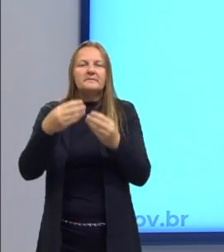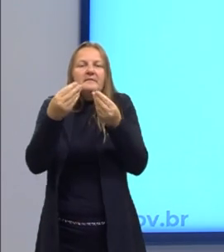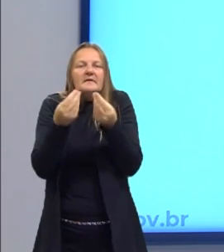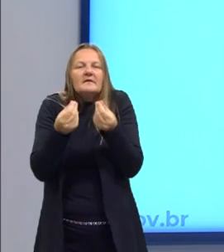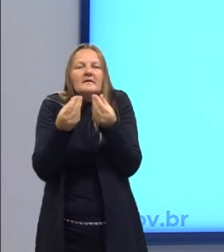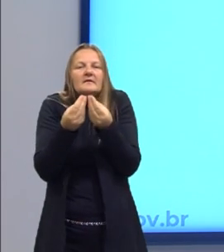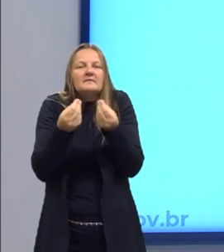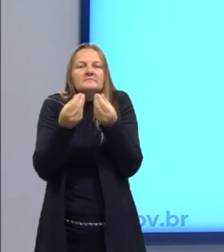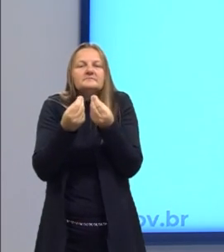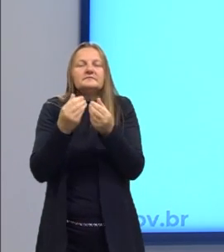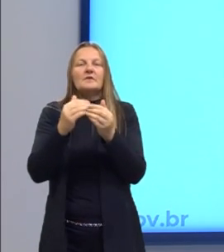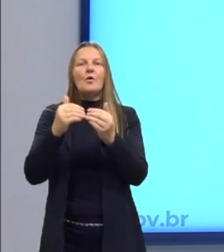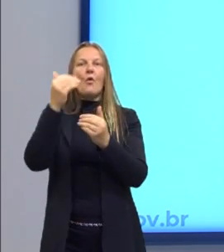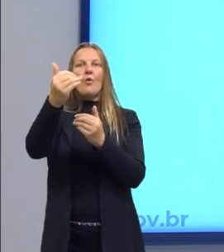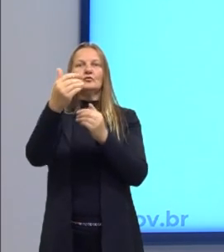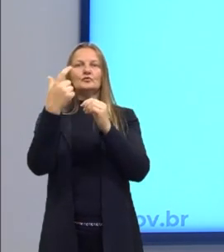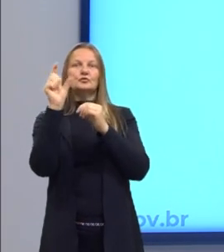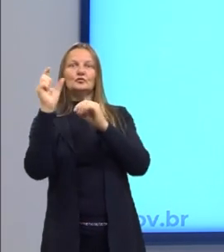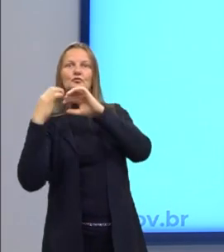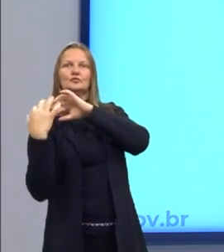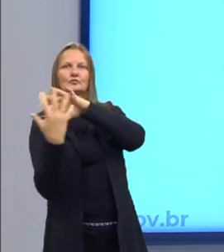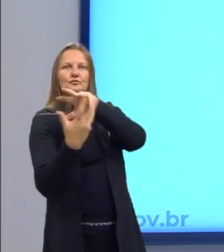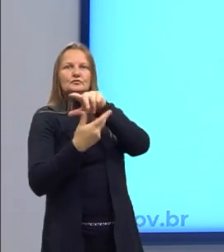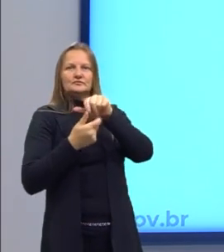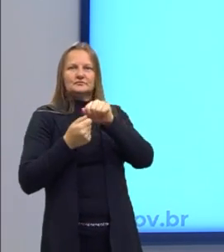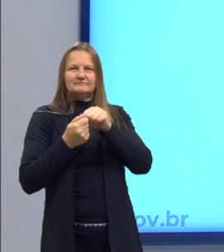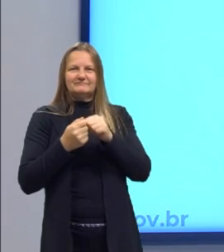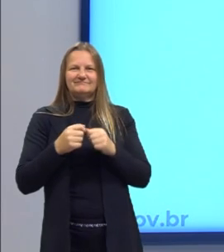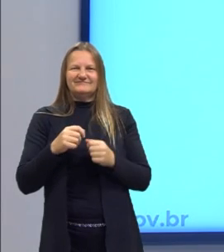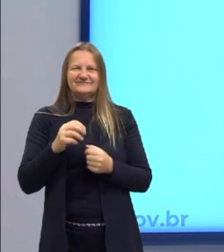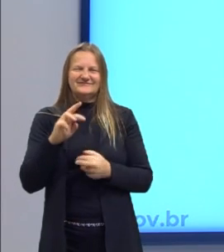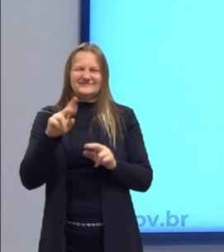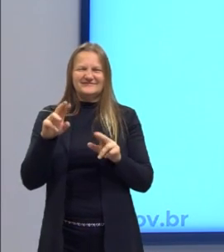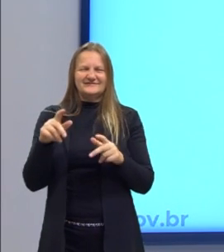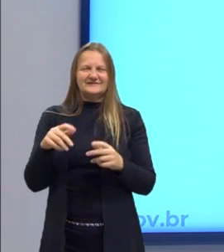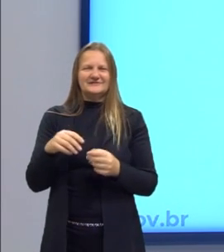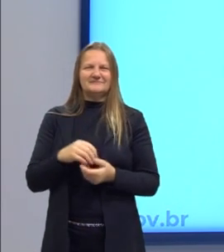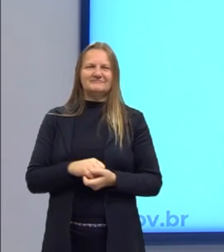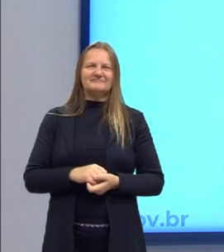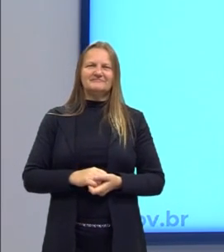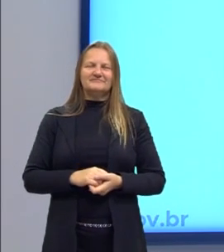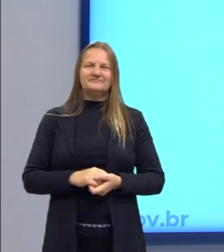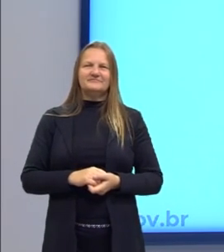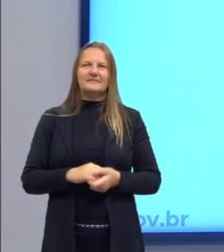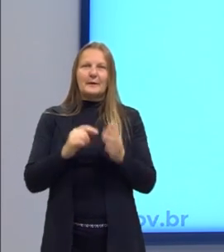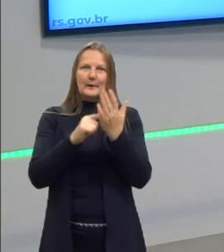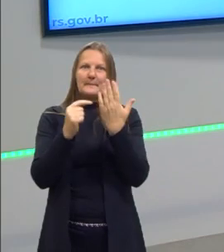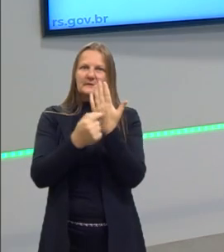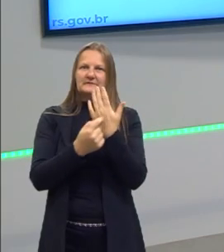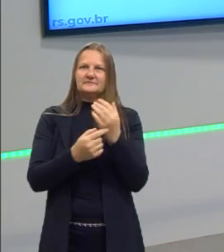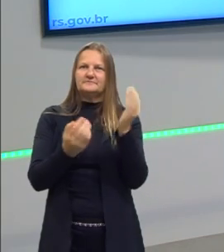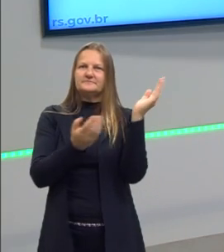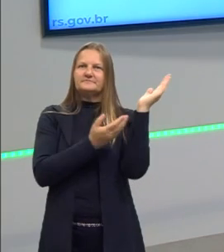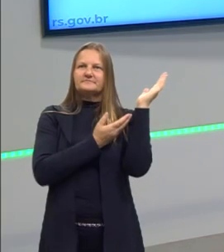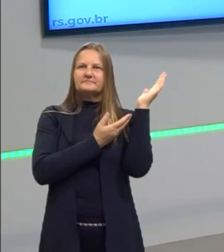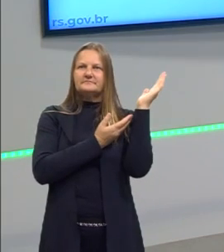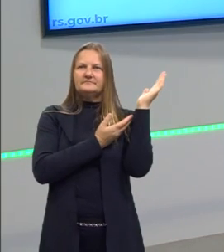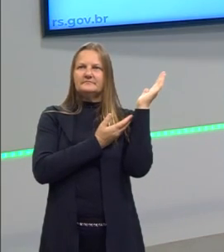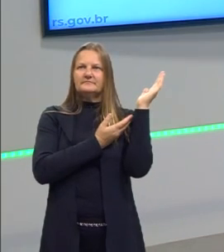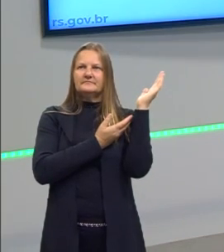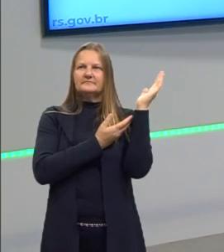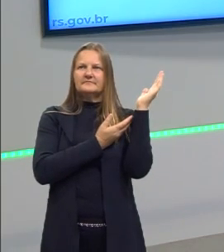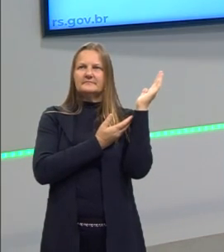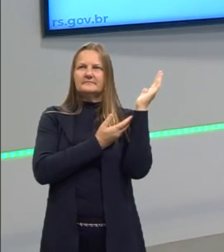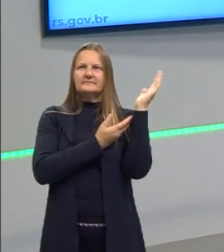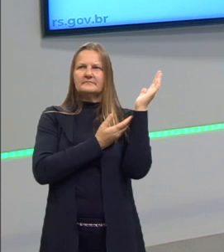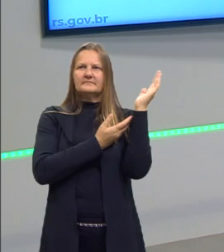estaria em outro mundo, em outro espaço. Eu trago aqui a imagem muito comum de vocês, em que ele está apontando para